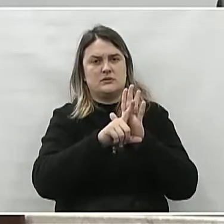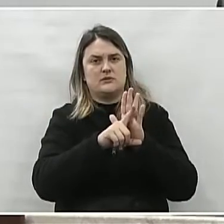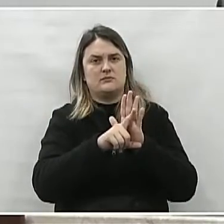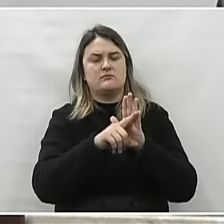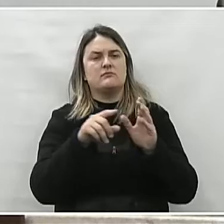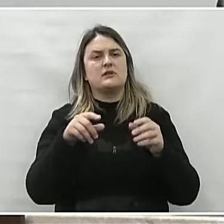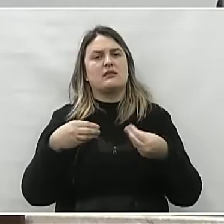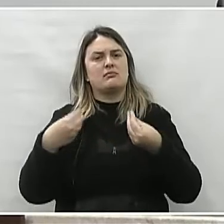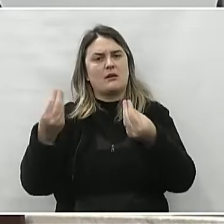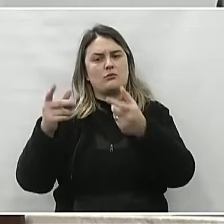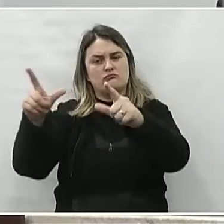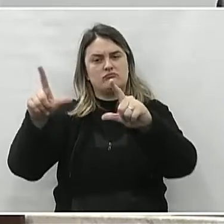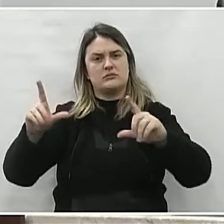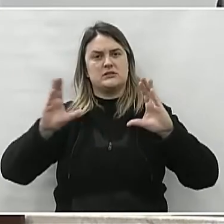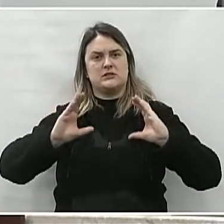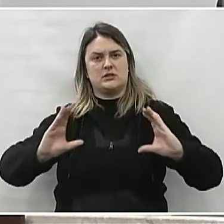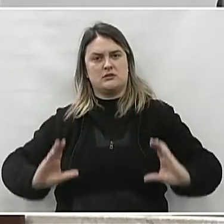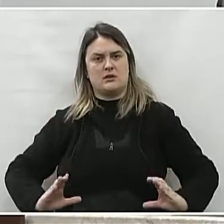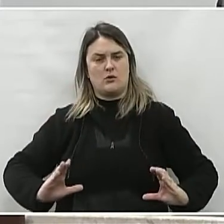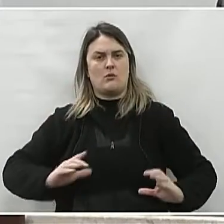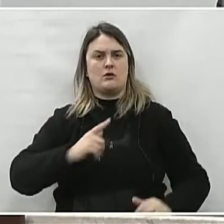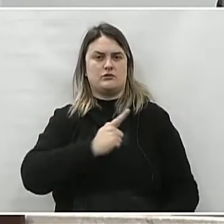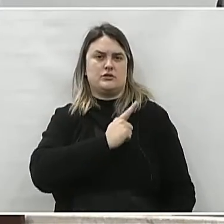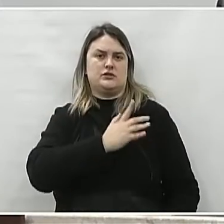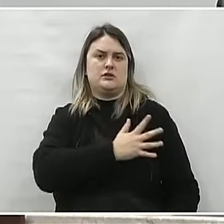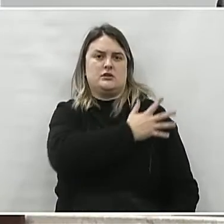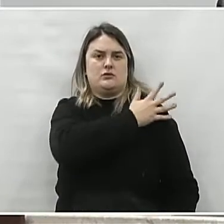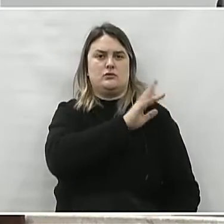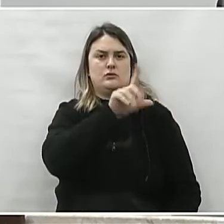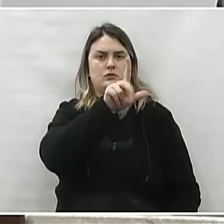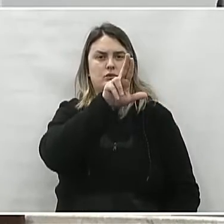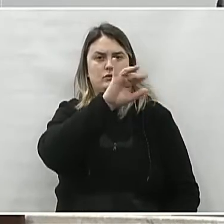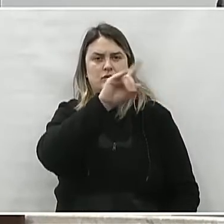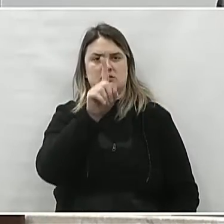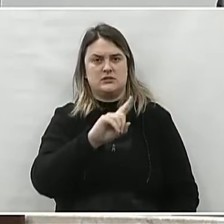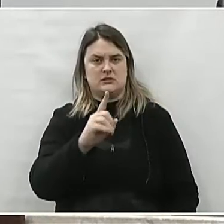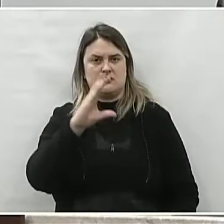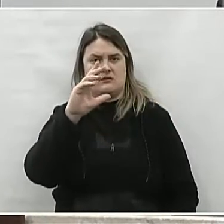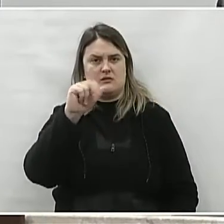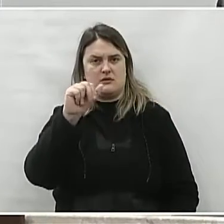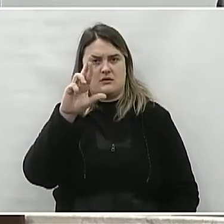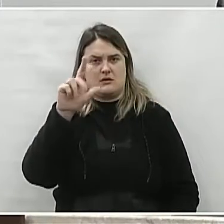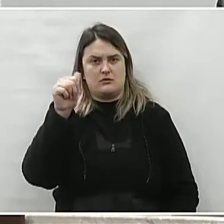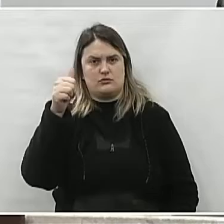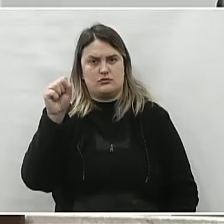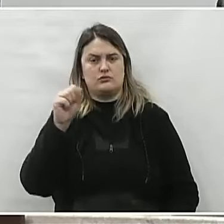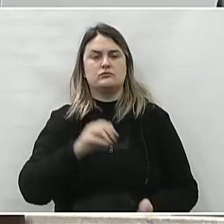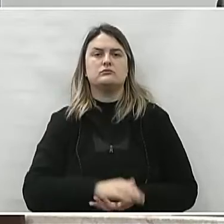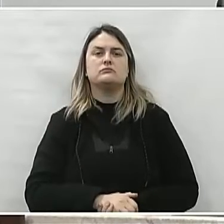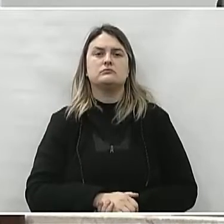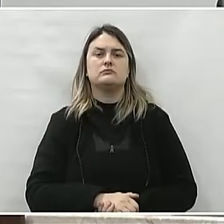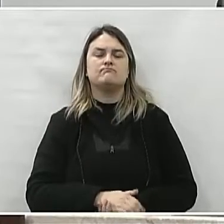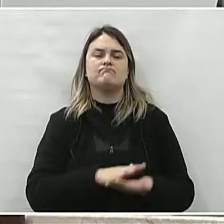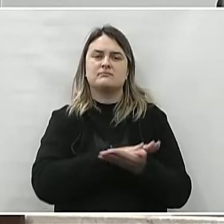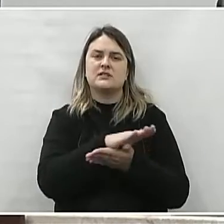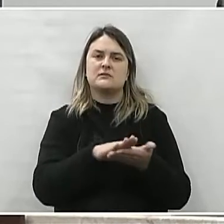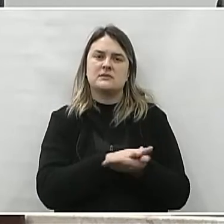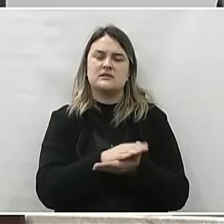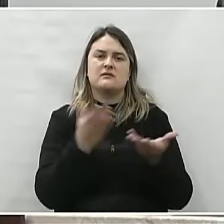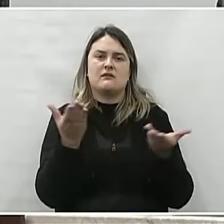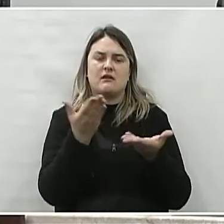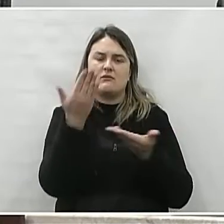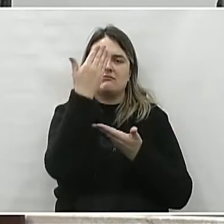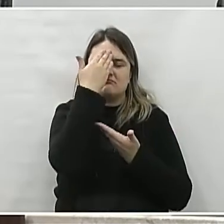de cidadão benemérito ao general Luiz Carlos Gomes Matos. Nada mais